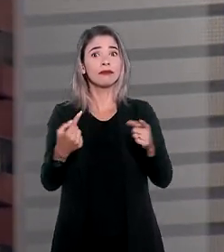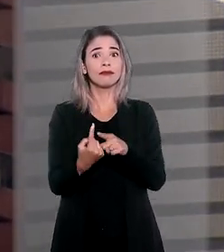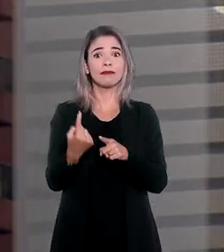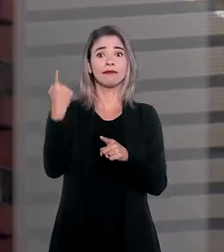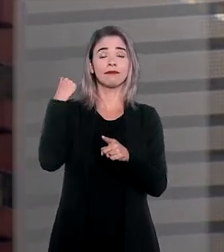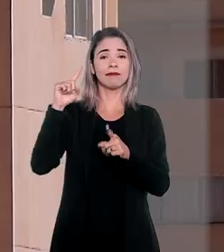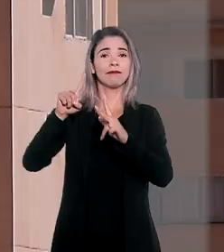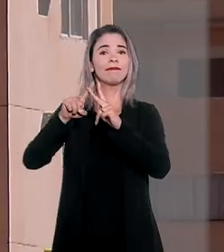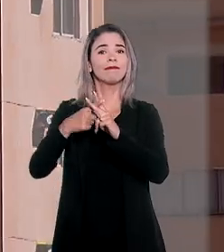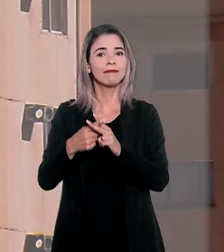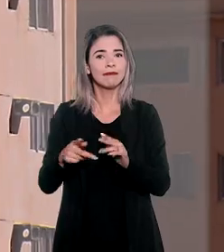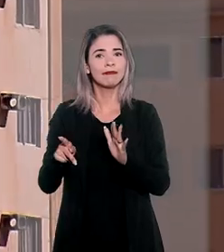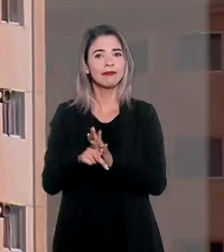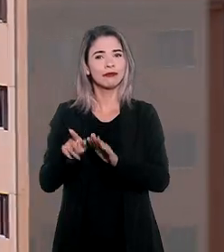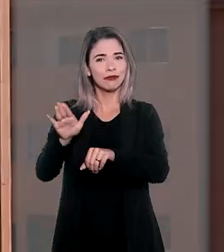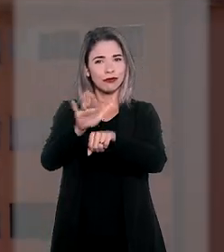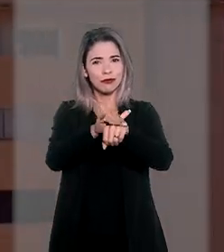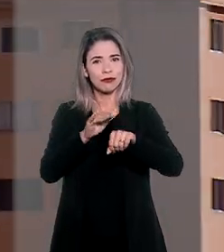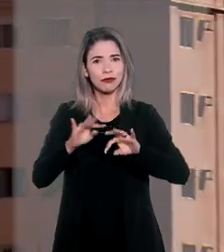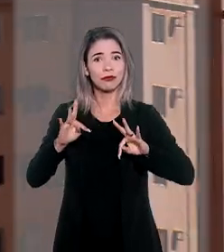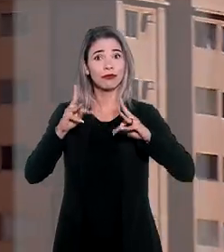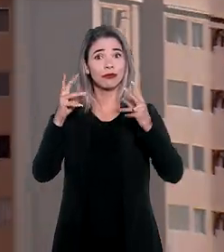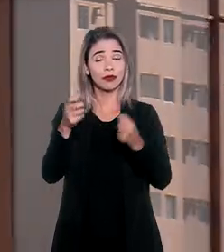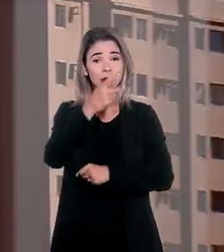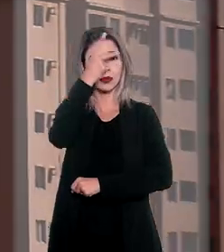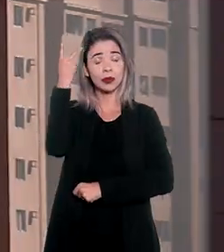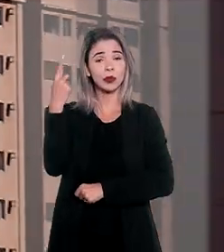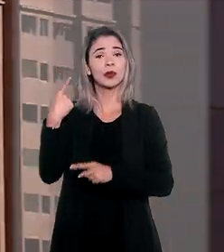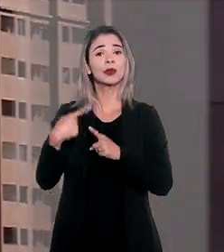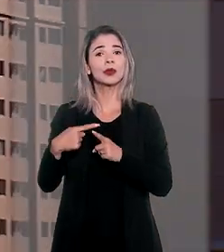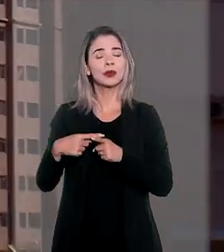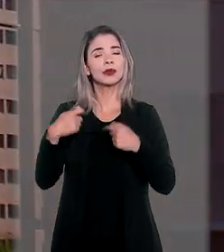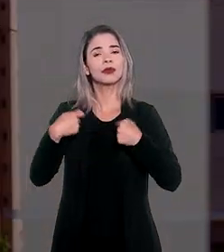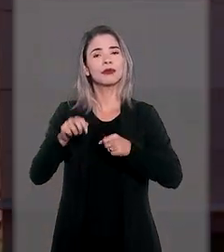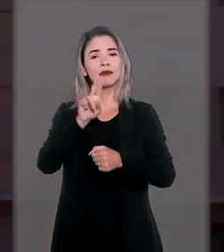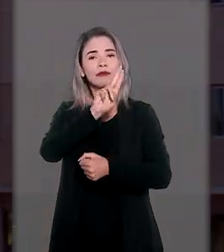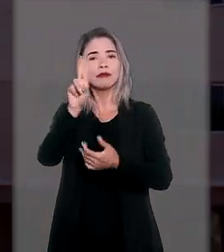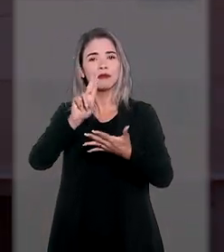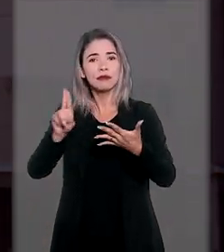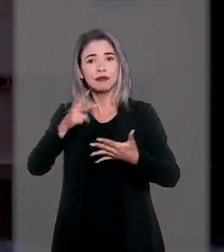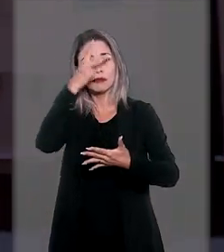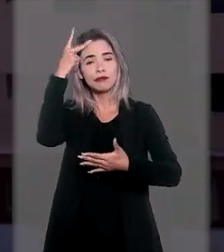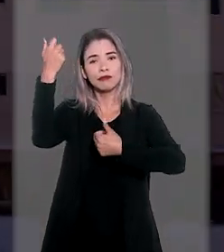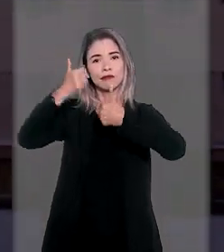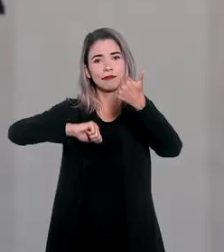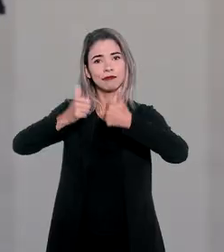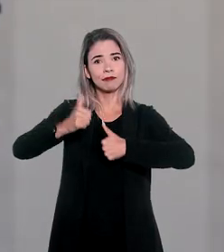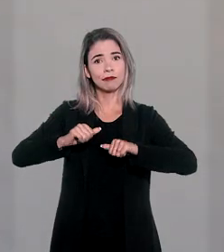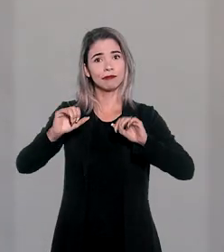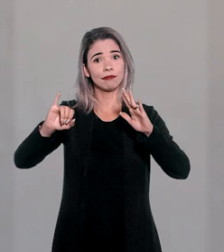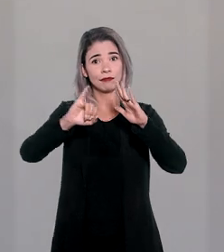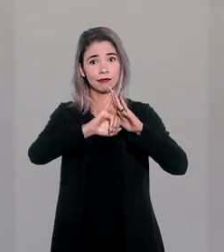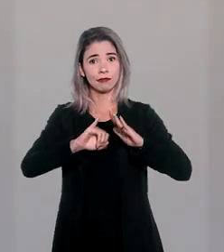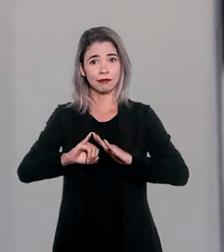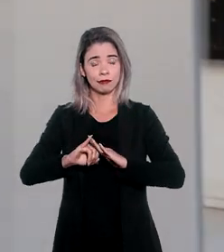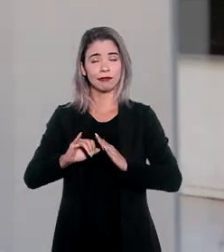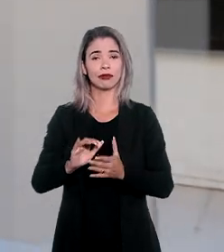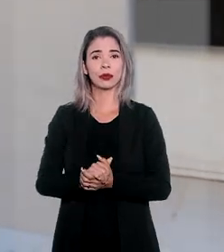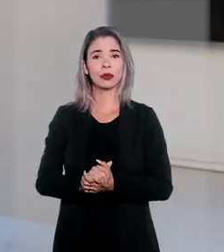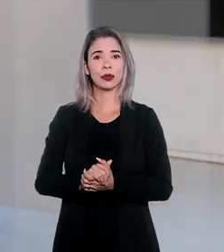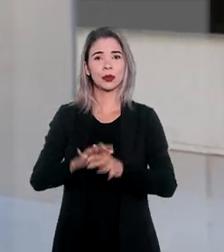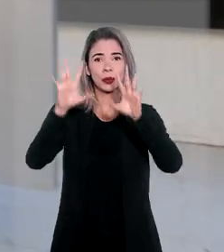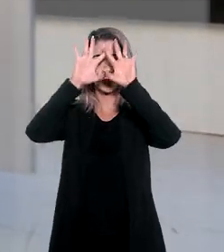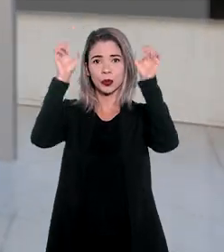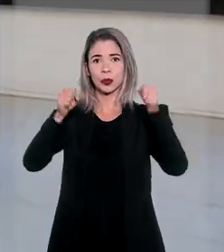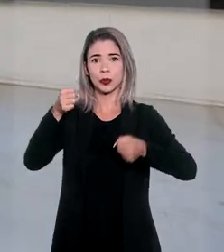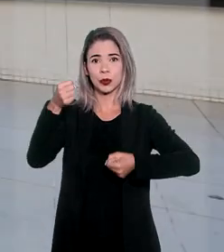revogando a determinação de intimação dos coexecutados sobre a nomeação do perito avaliador. O Tribunal de Justiça